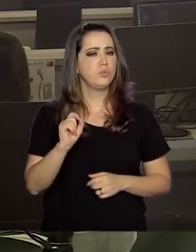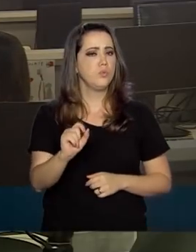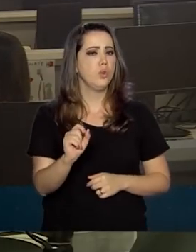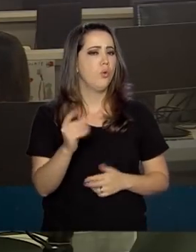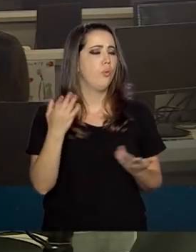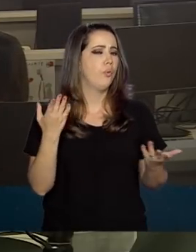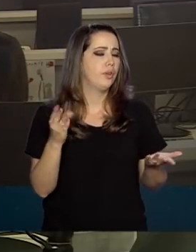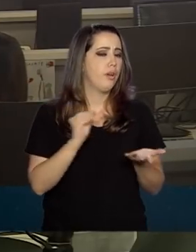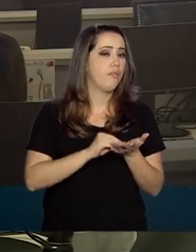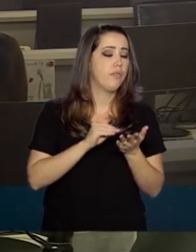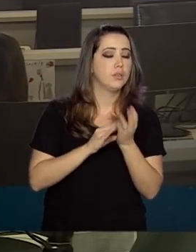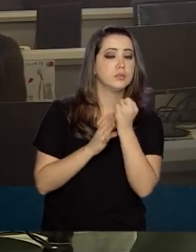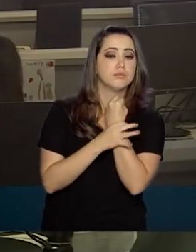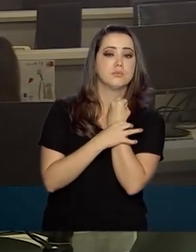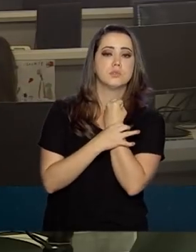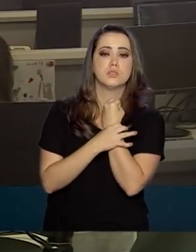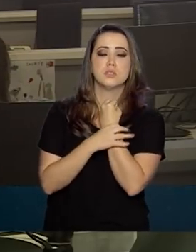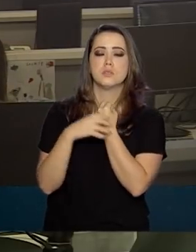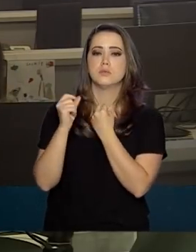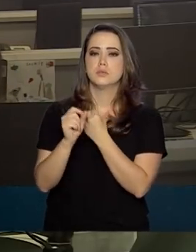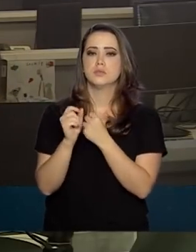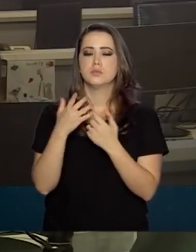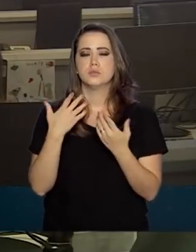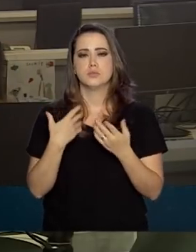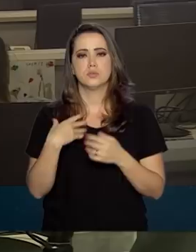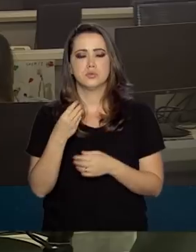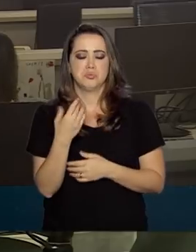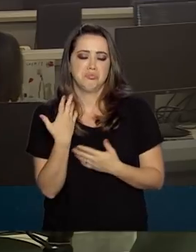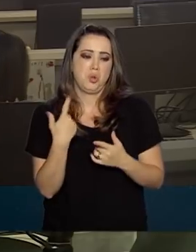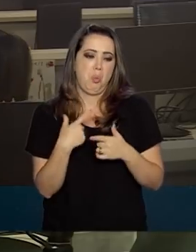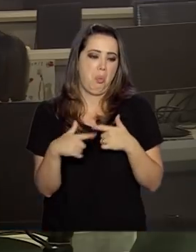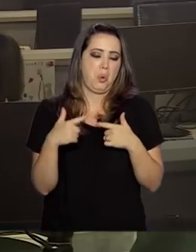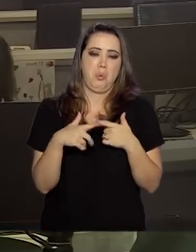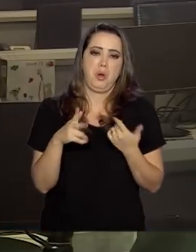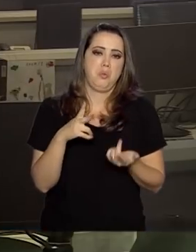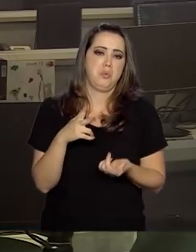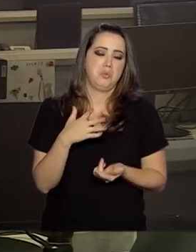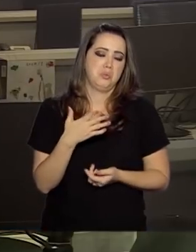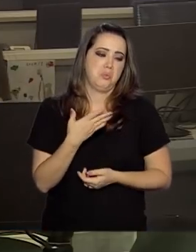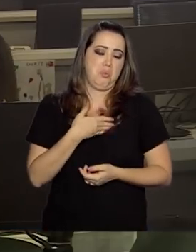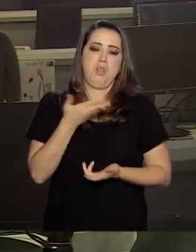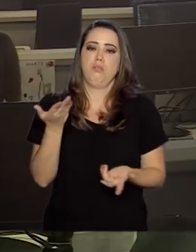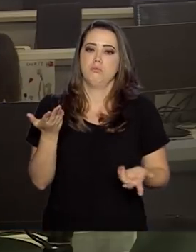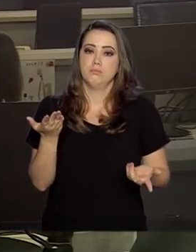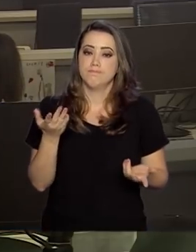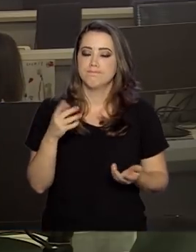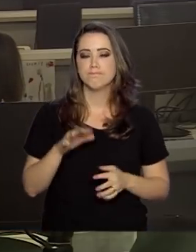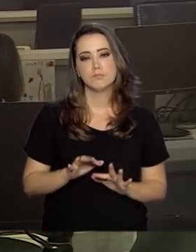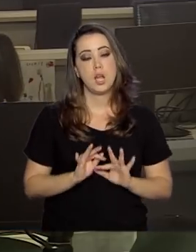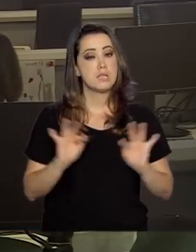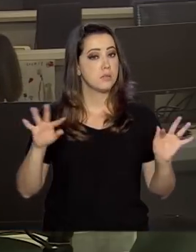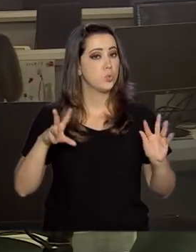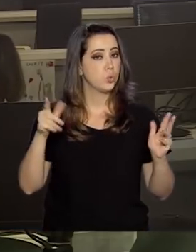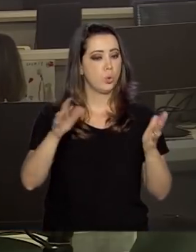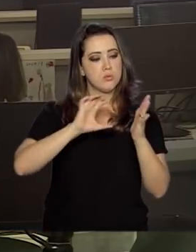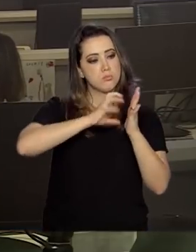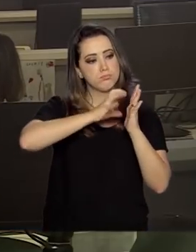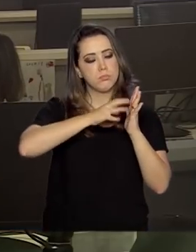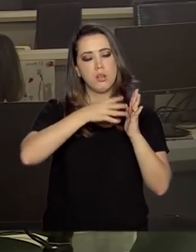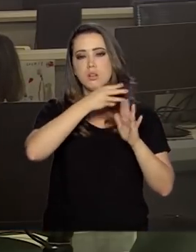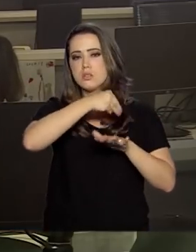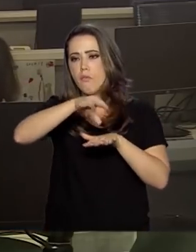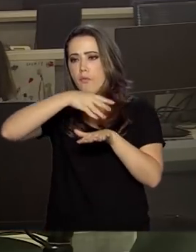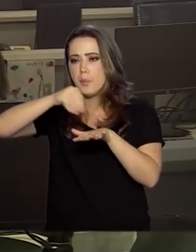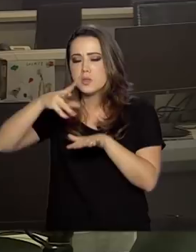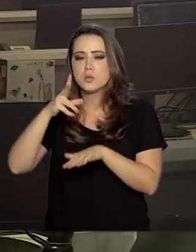a falta de segurança cibernética atinge a minha vida e a sua. Simples, todos os nossos dados pessoais e